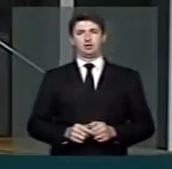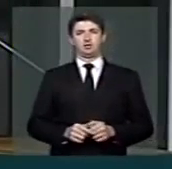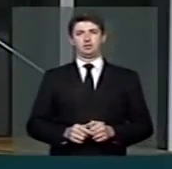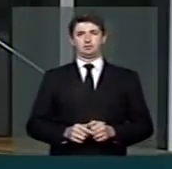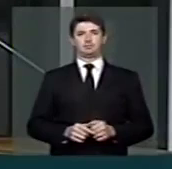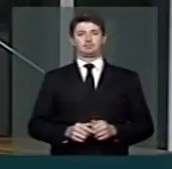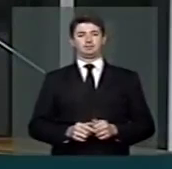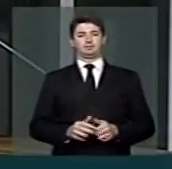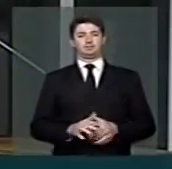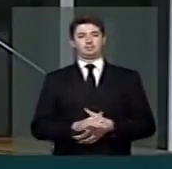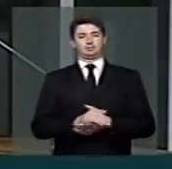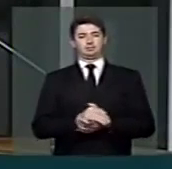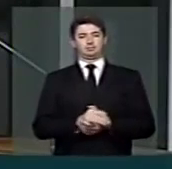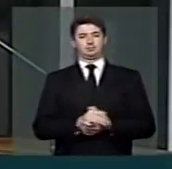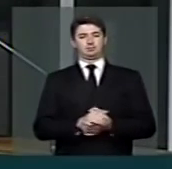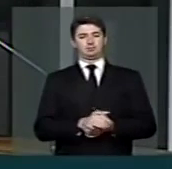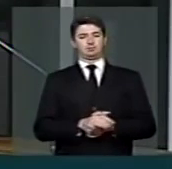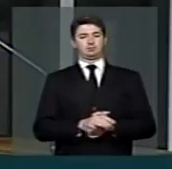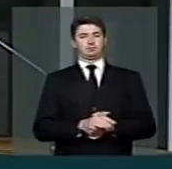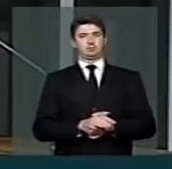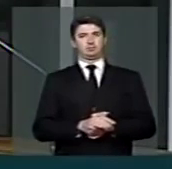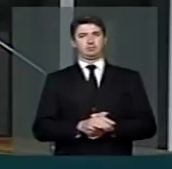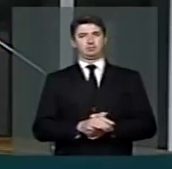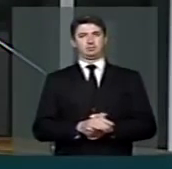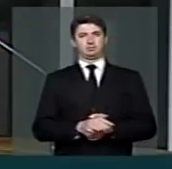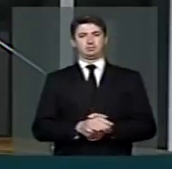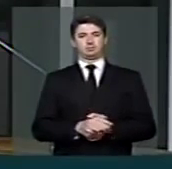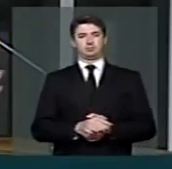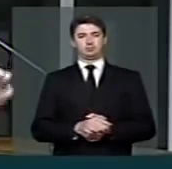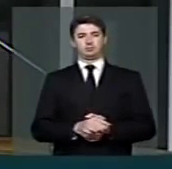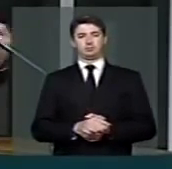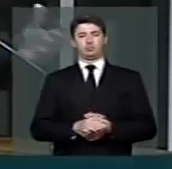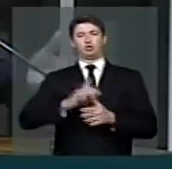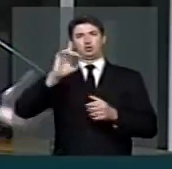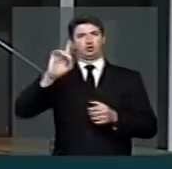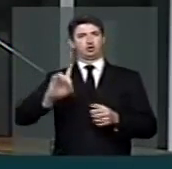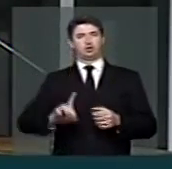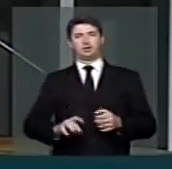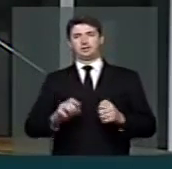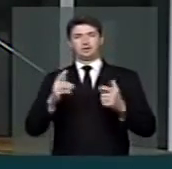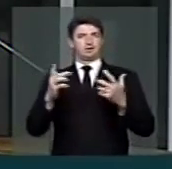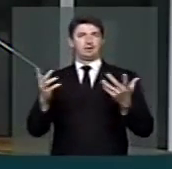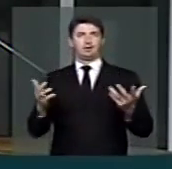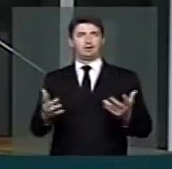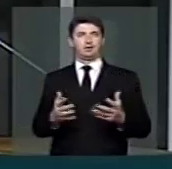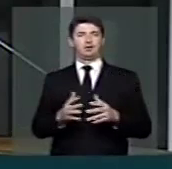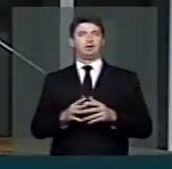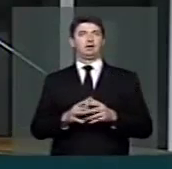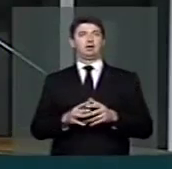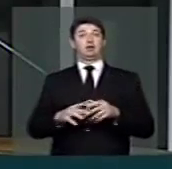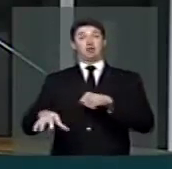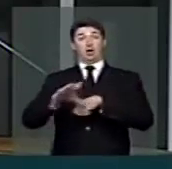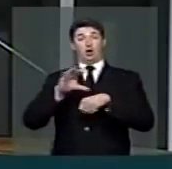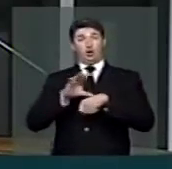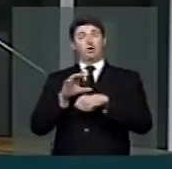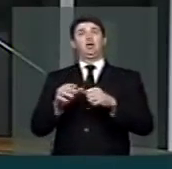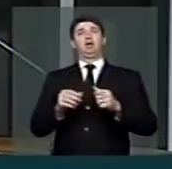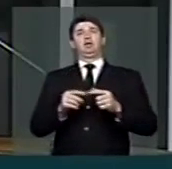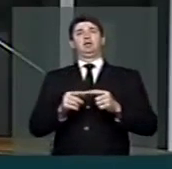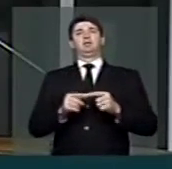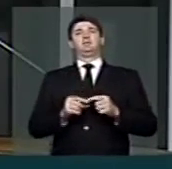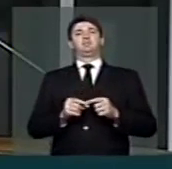pessoas no Brasil, dos direitos sociais no Brasil, dos direitos, claro, constitucionais,